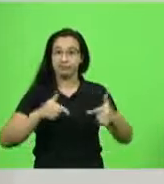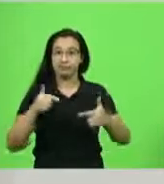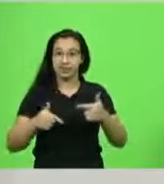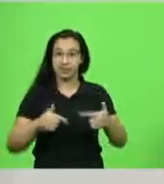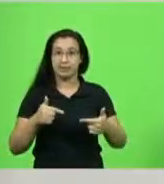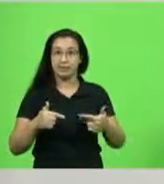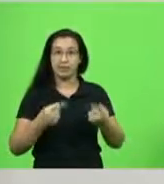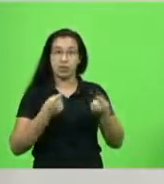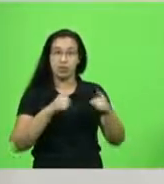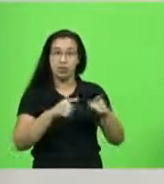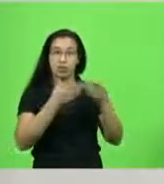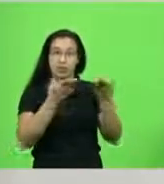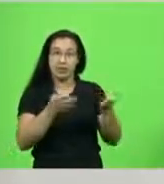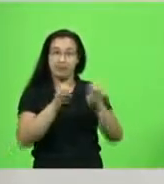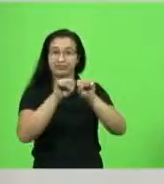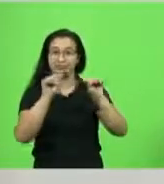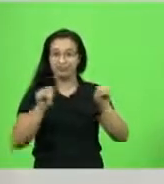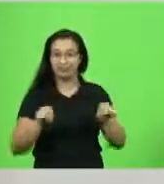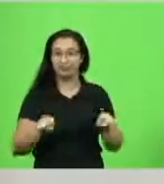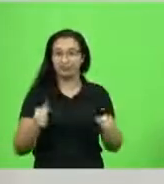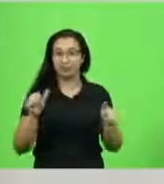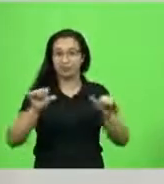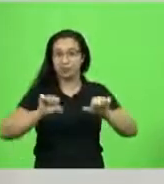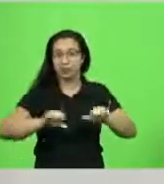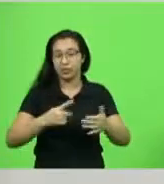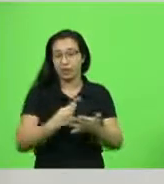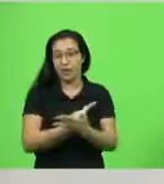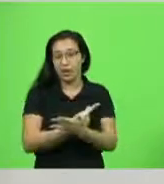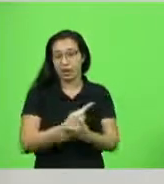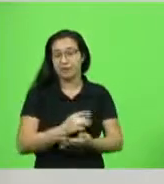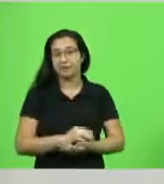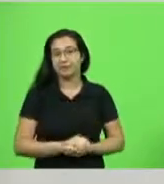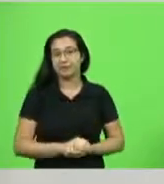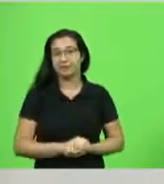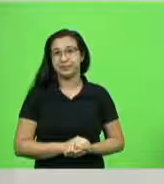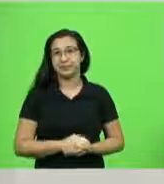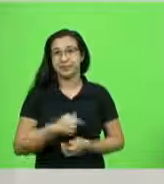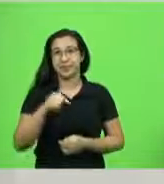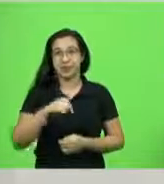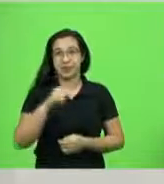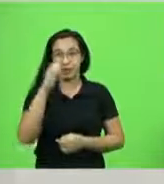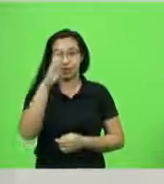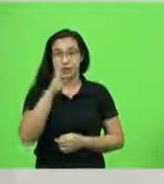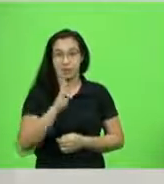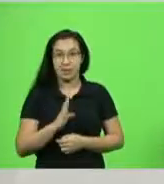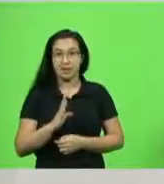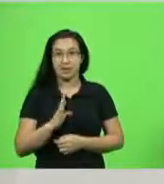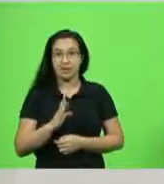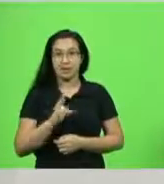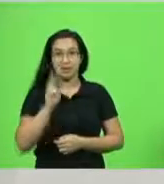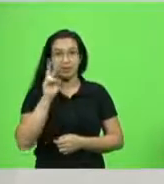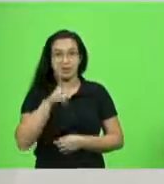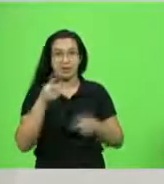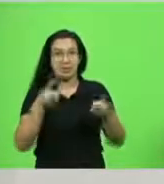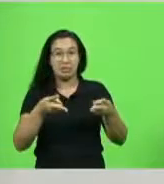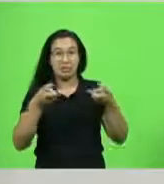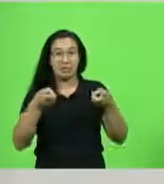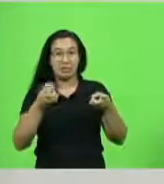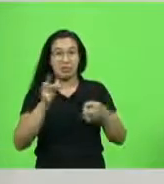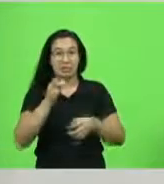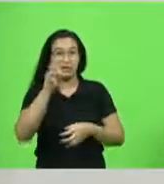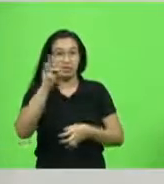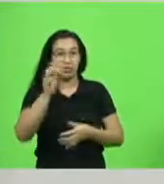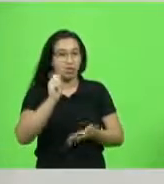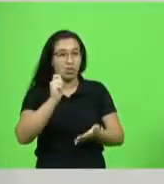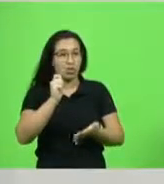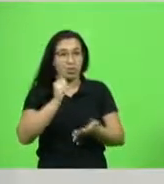tratorizar esse sistema que está levando o Brasil para um lugar que nós não estamos pagando para